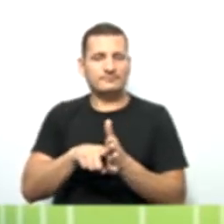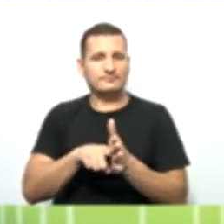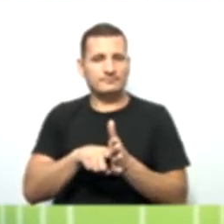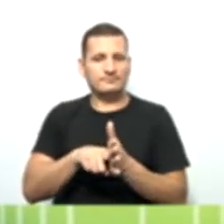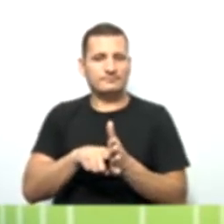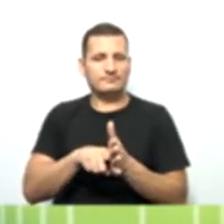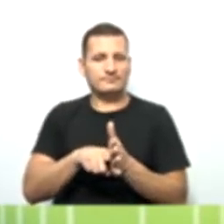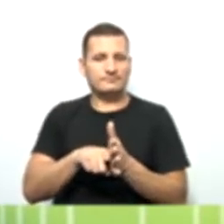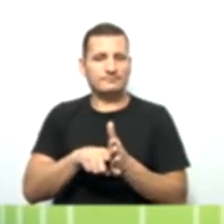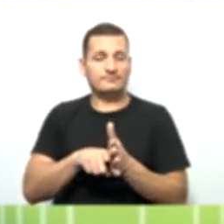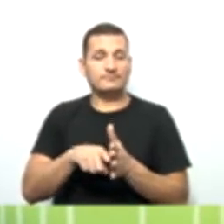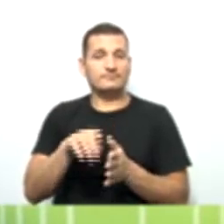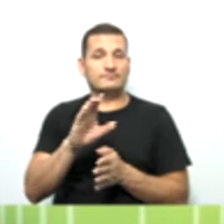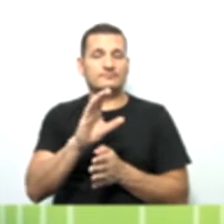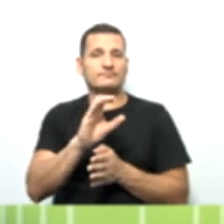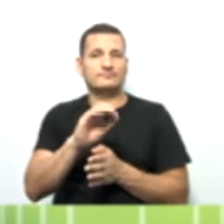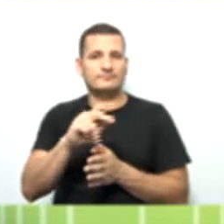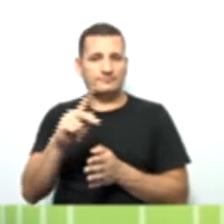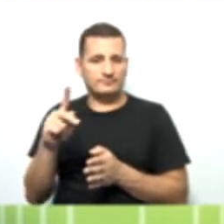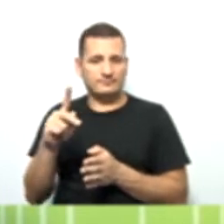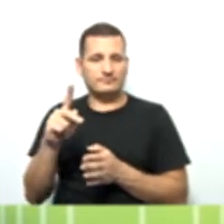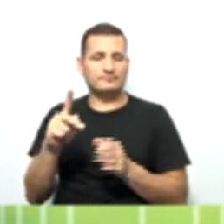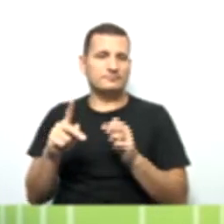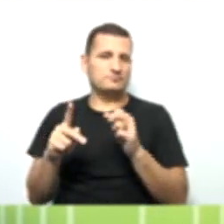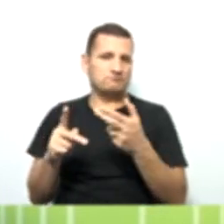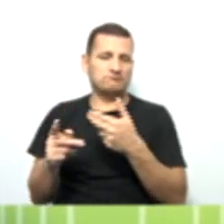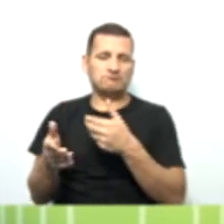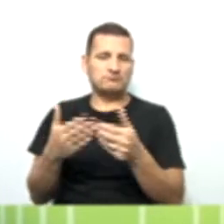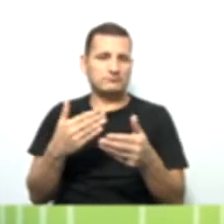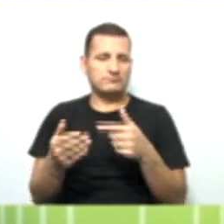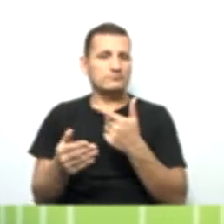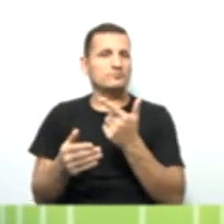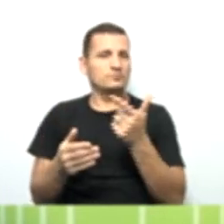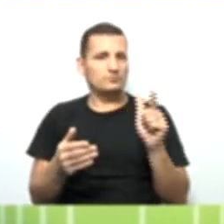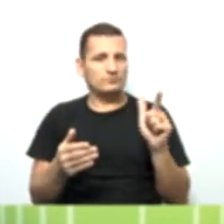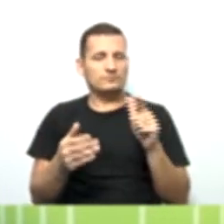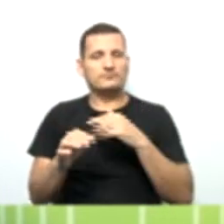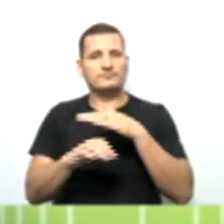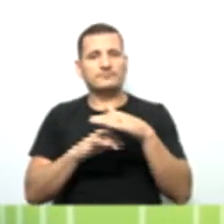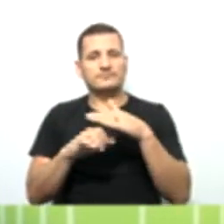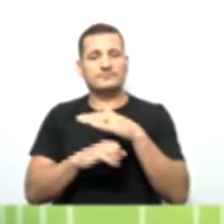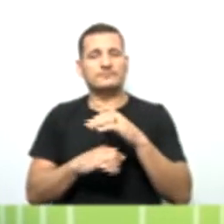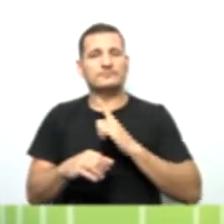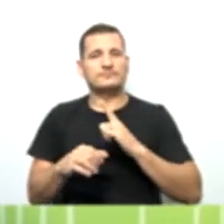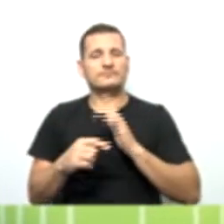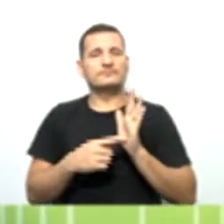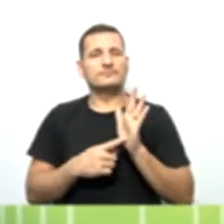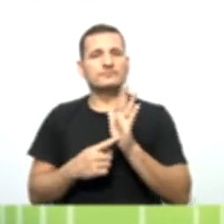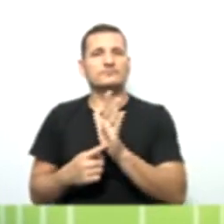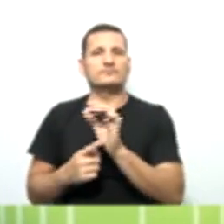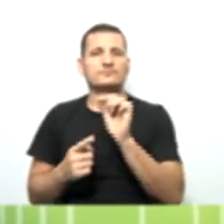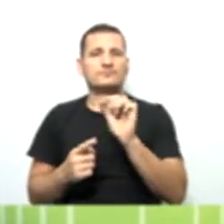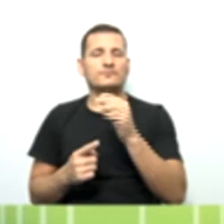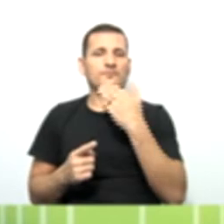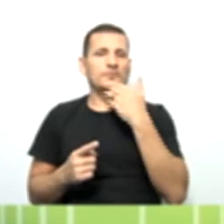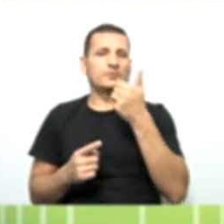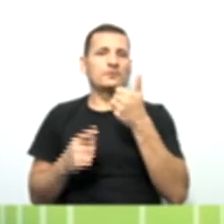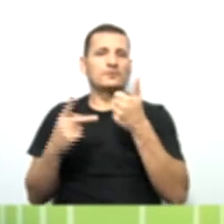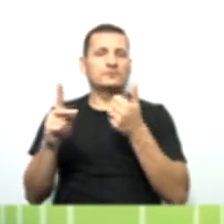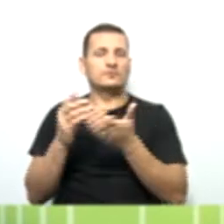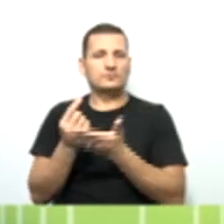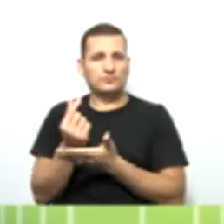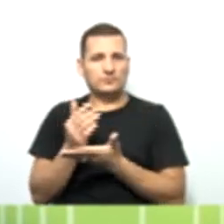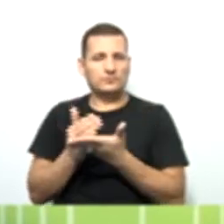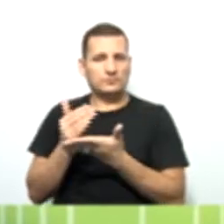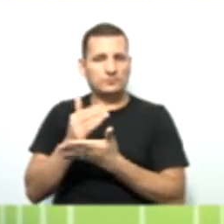as cooperativas ou a qualquer empresa que ajuda, então, a maximizar os seus lucros, né? As suas sobras